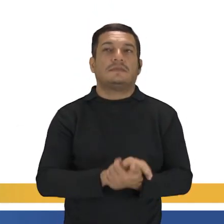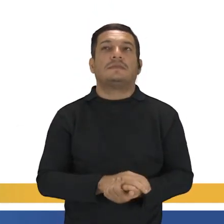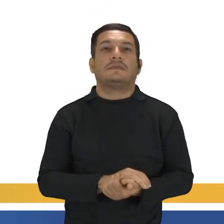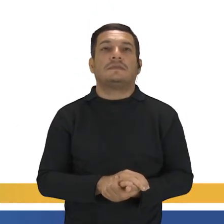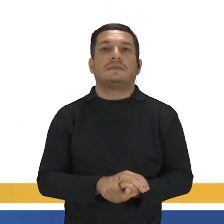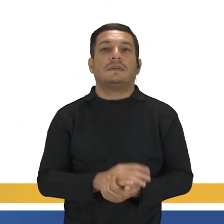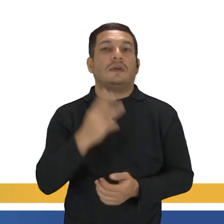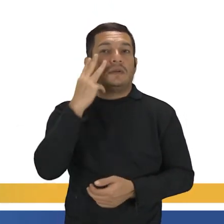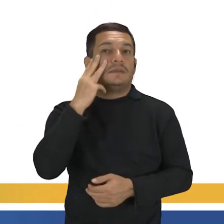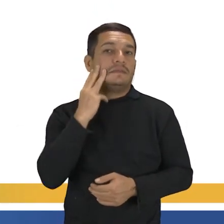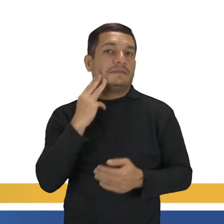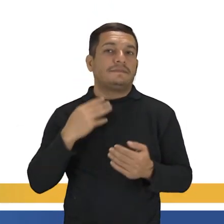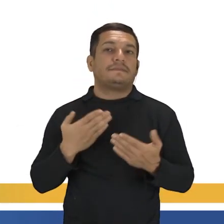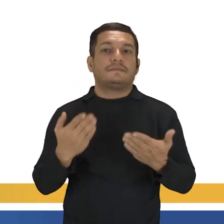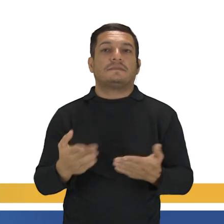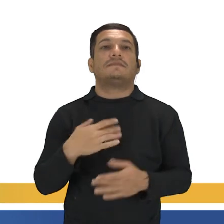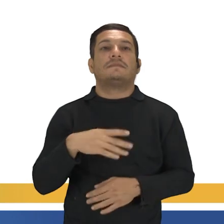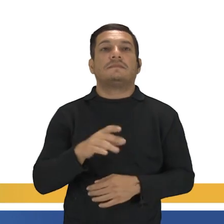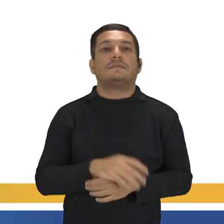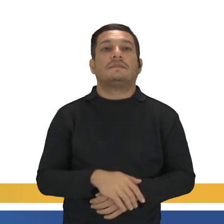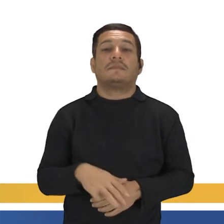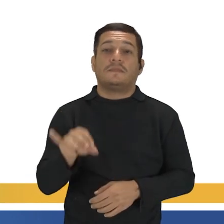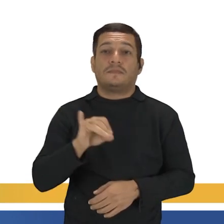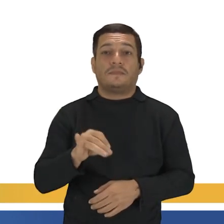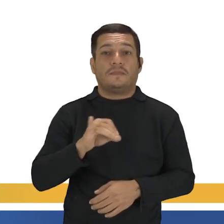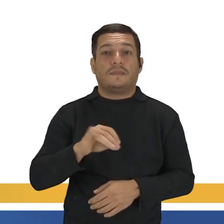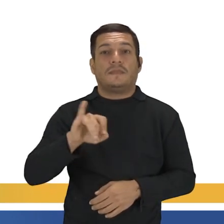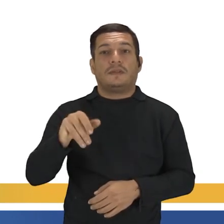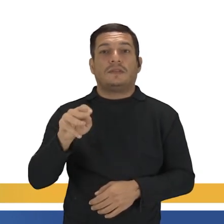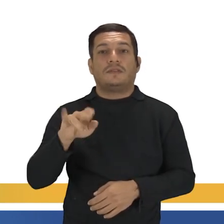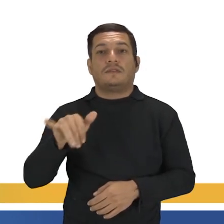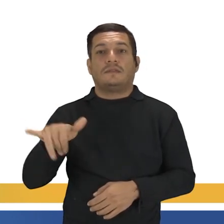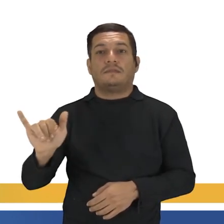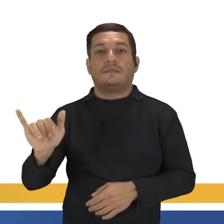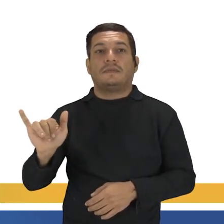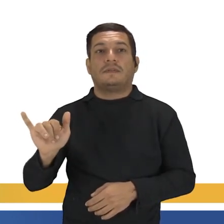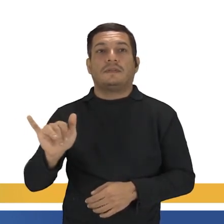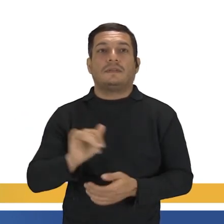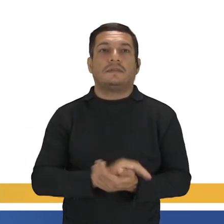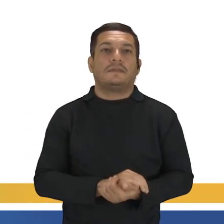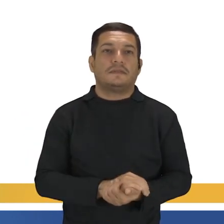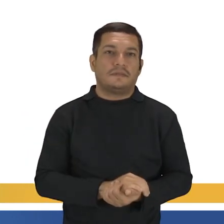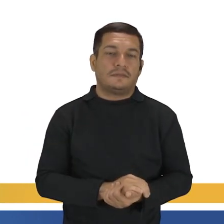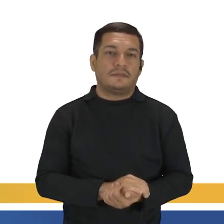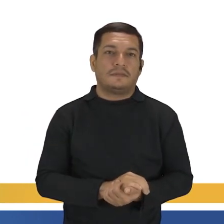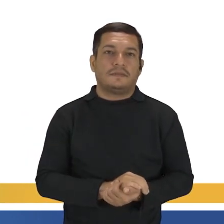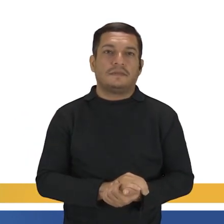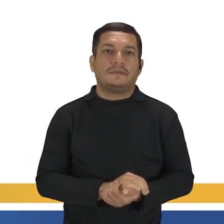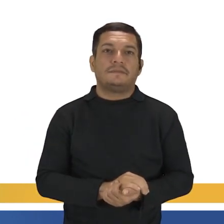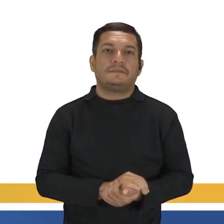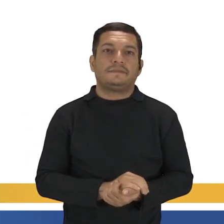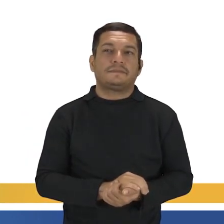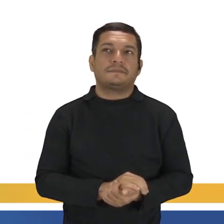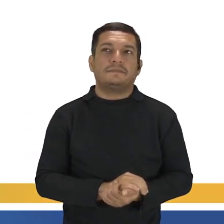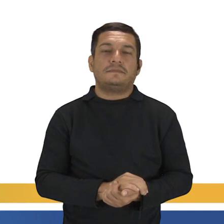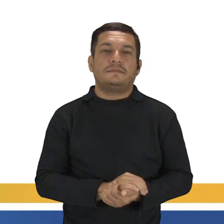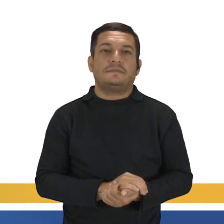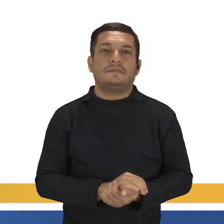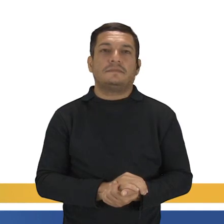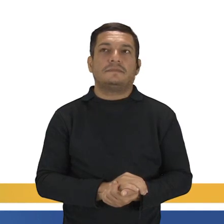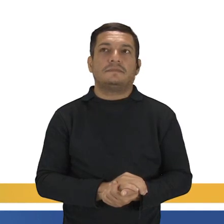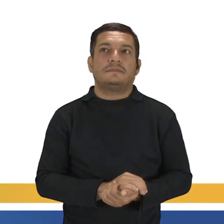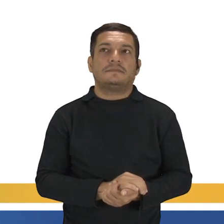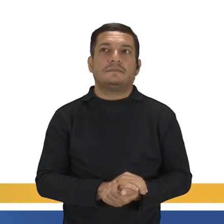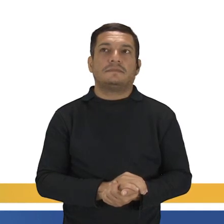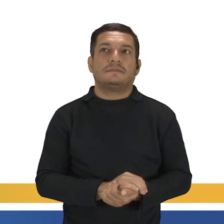O Cascão chega pra ele e diz Hey, Jimmy! I heard you're gonna be an artist